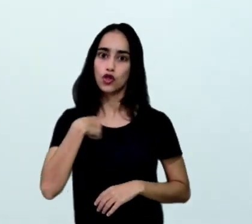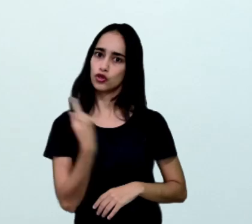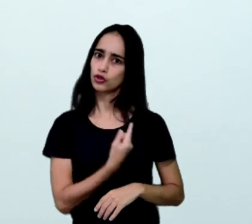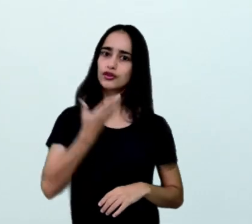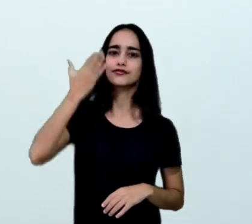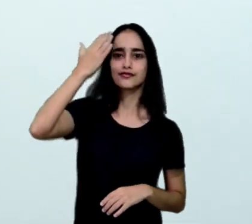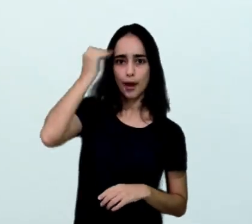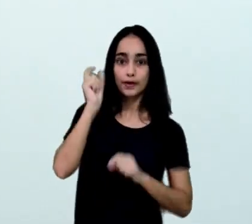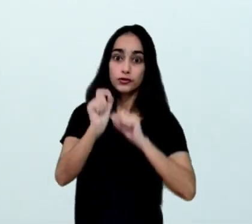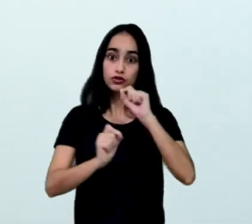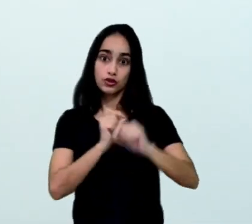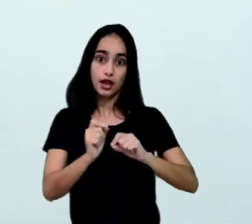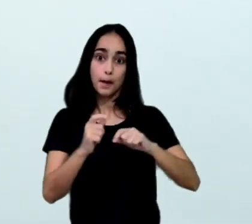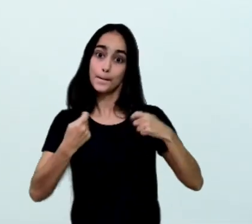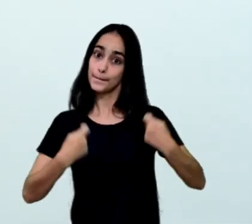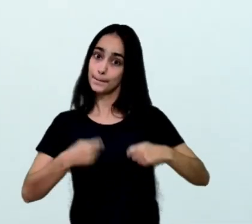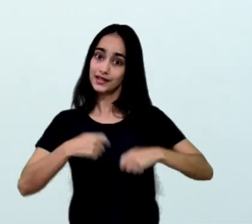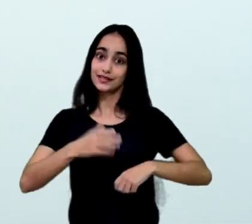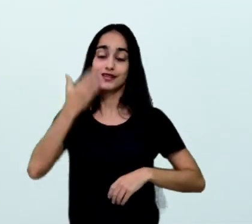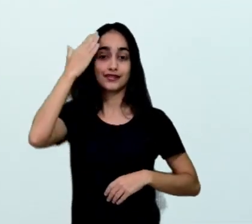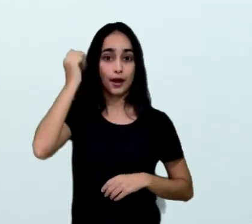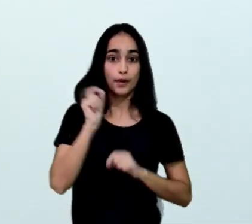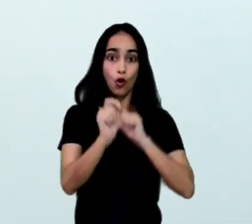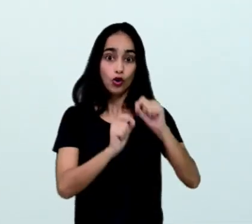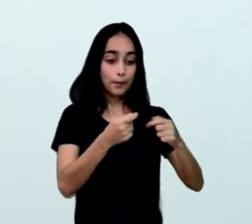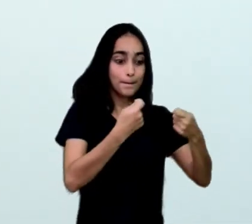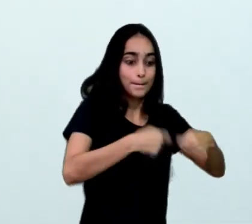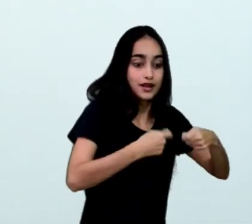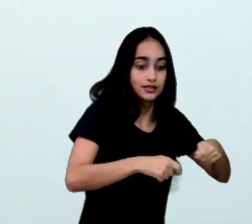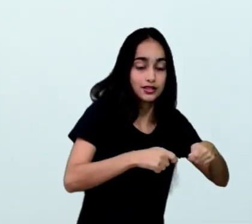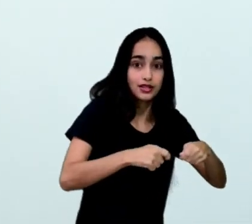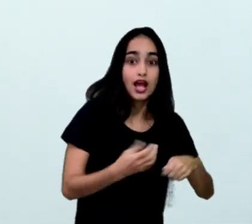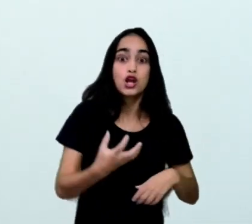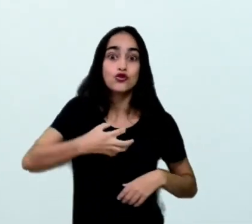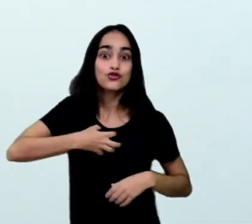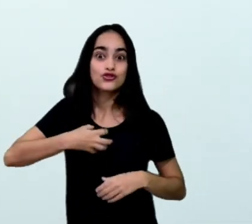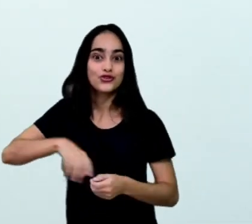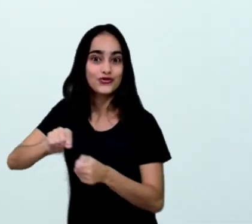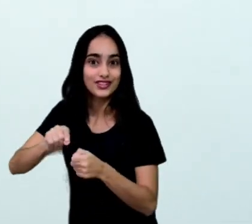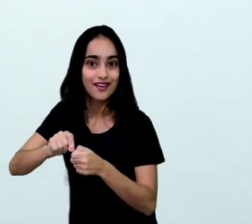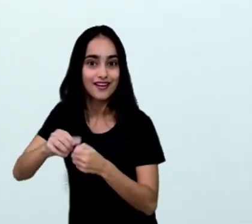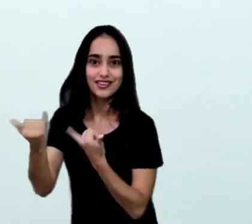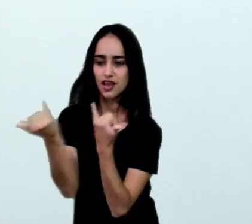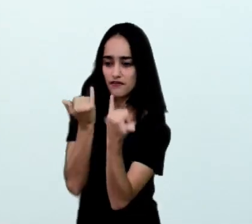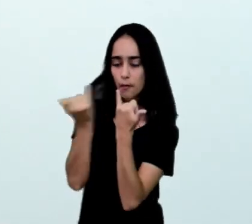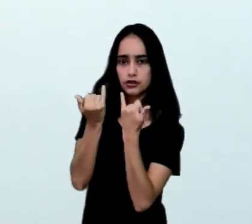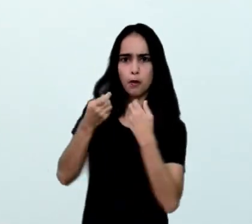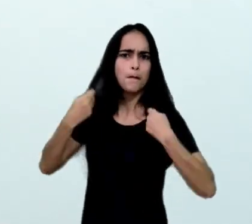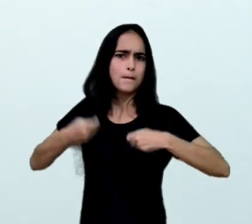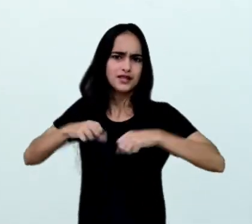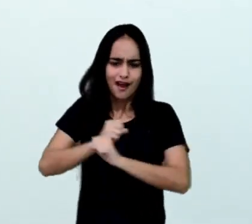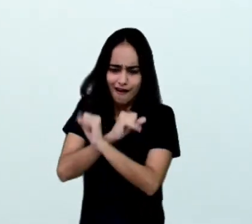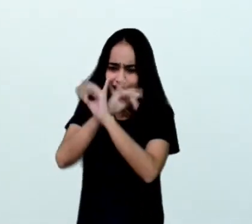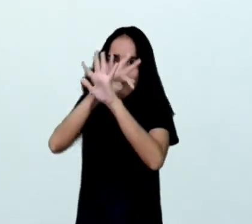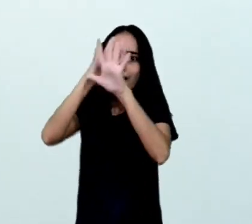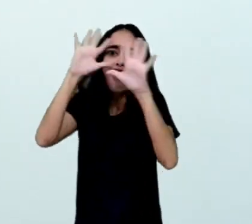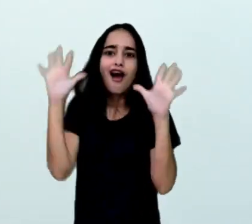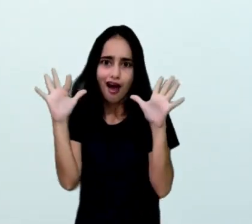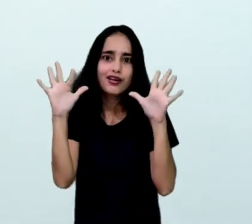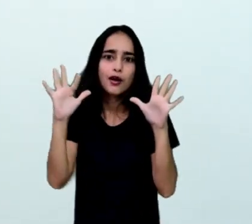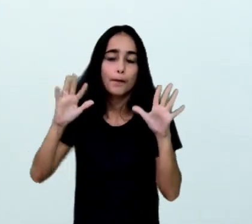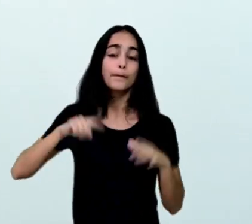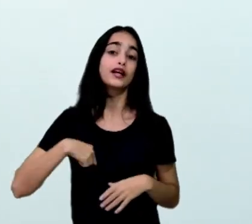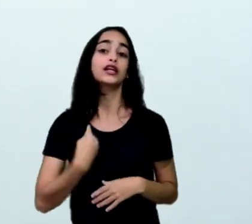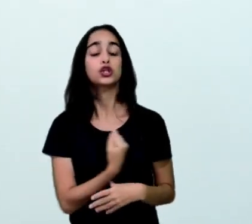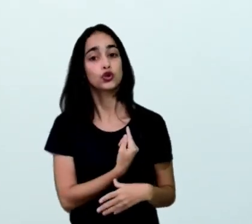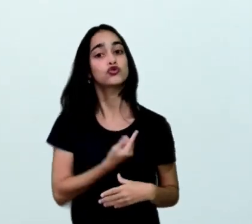os ingredientes e o modo de fazer. E estas informações precisam estar claras, ou seja, explícitas, para